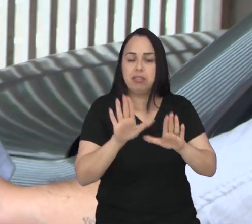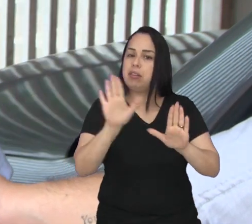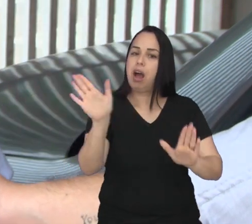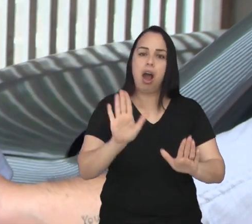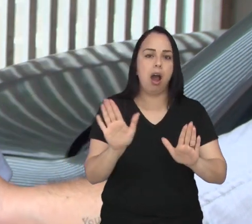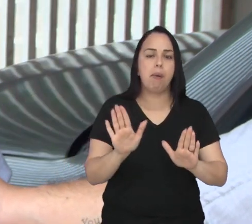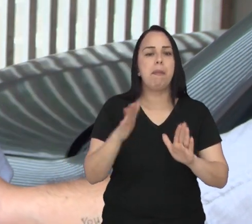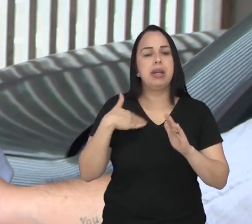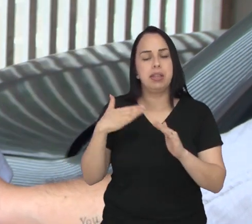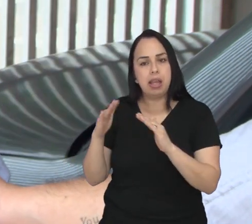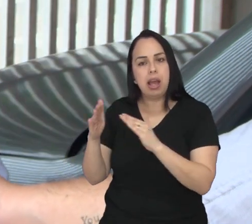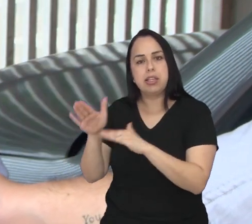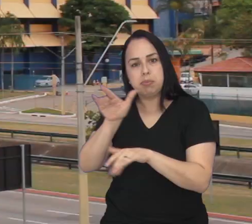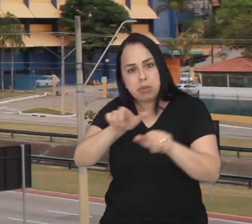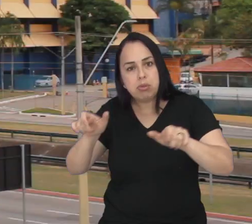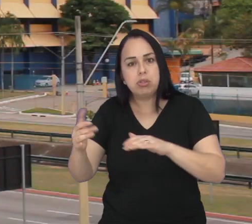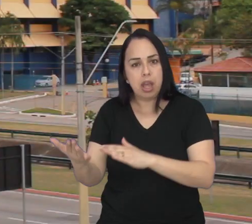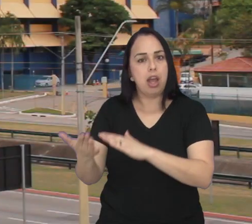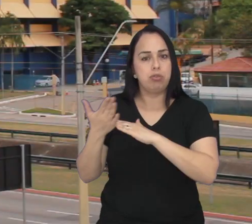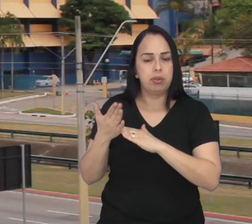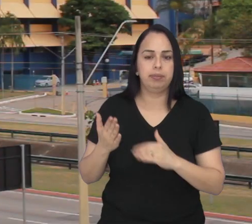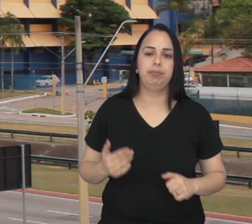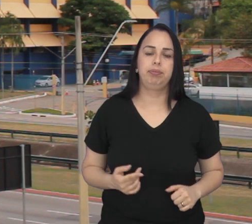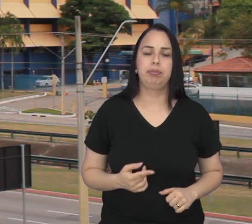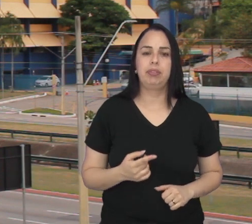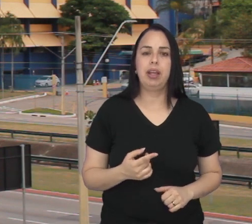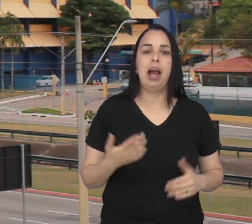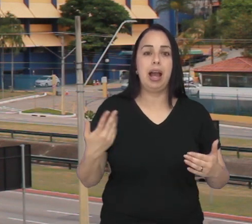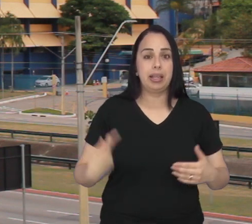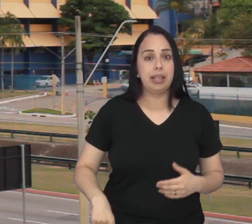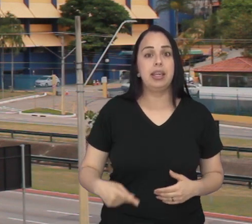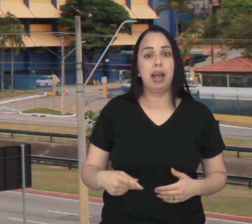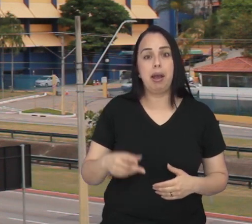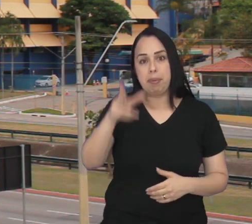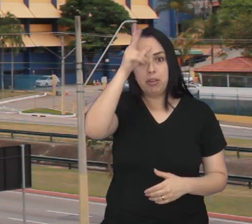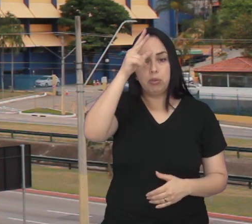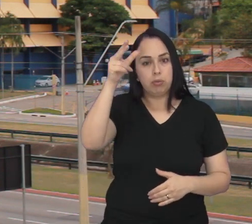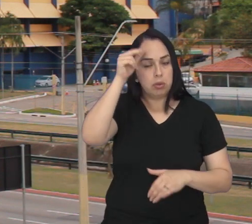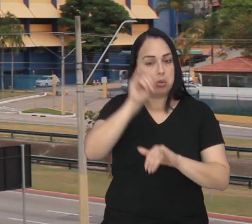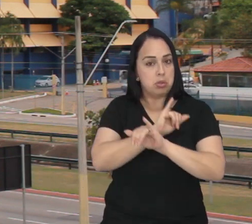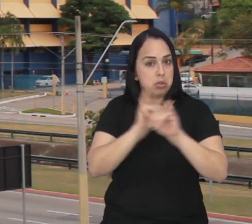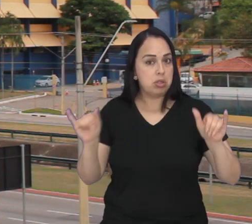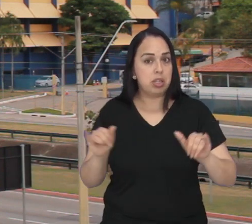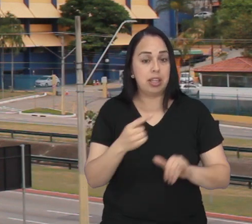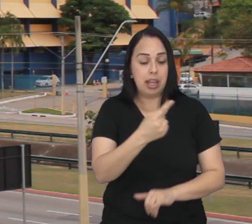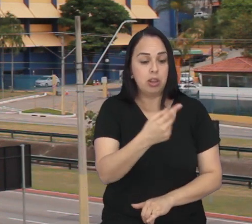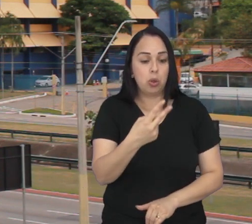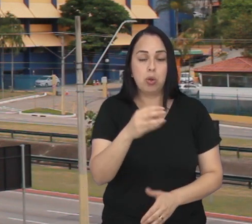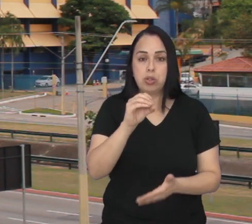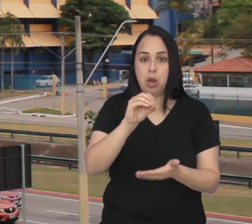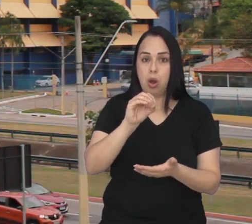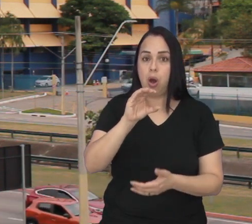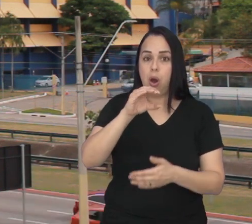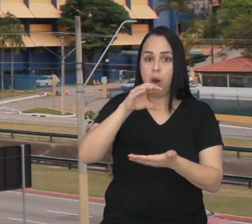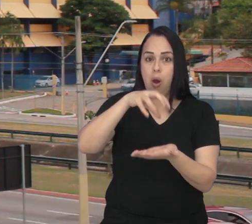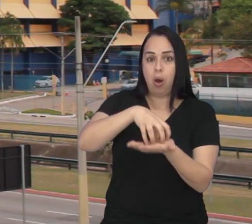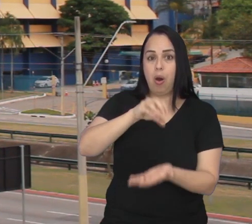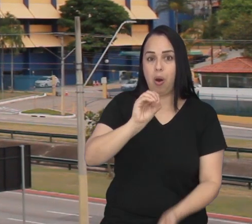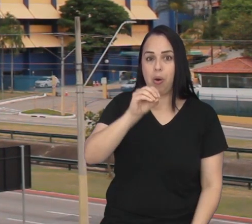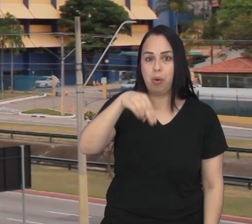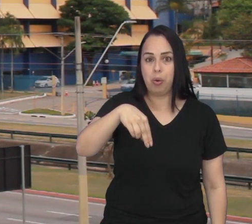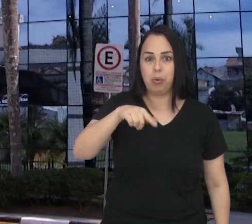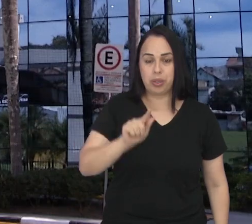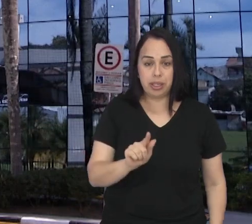lares temporários que nos ajudam. Segundo a Prefeitura, 12 organizações não governamentais trabalham nessa área